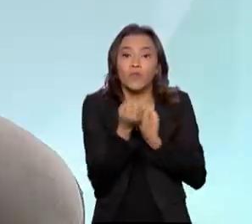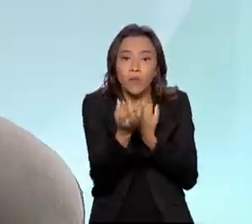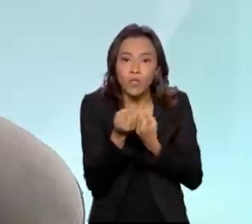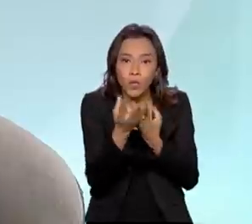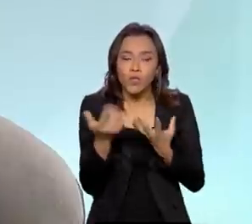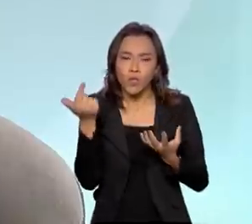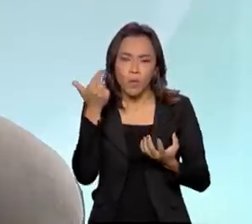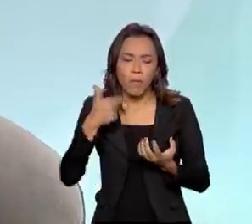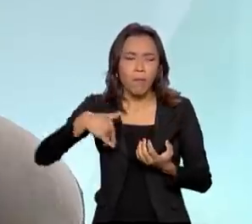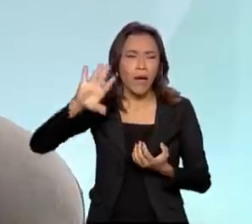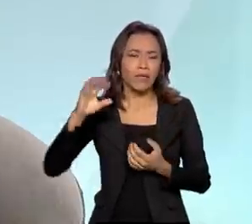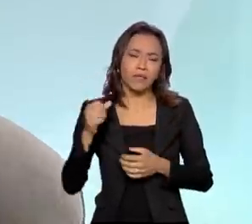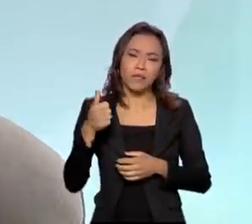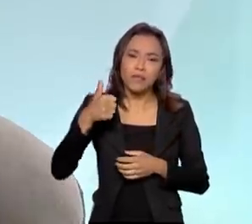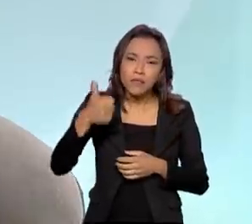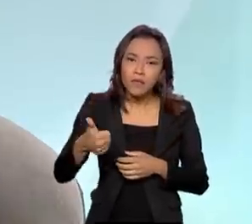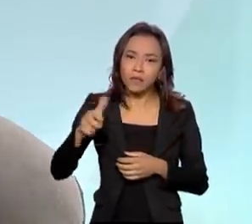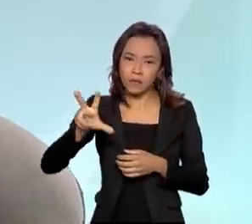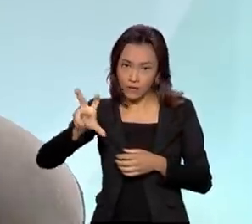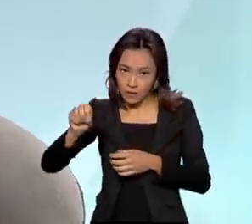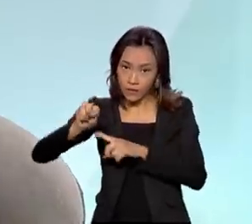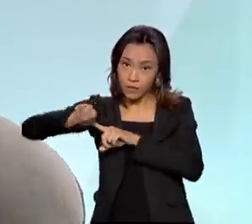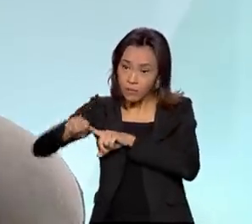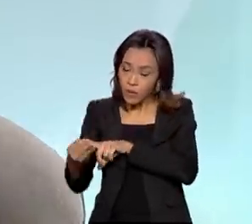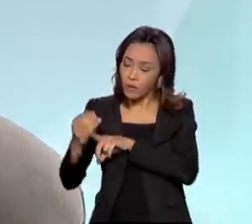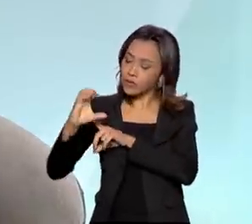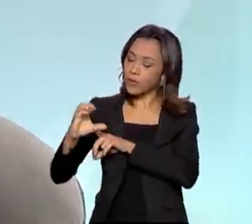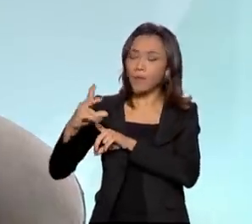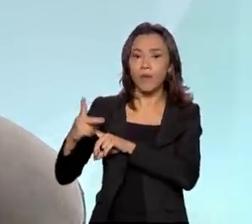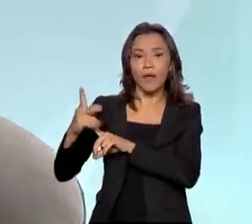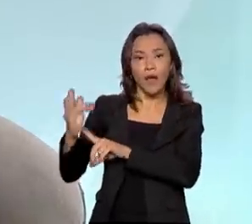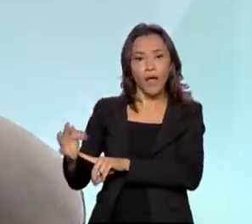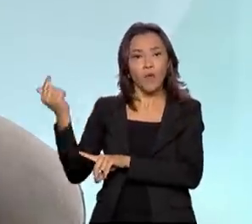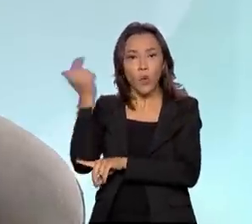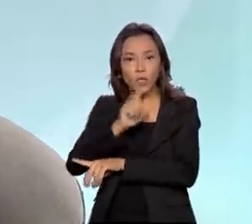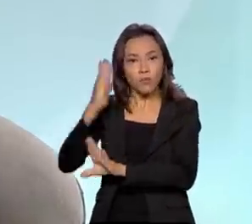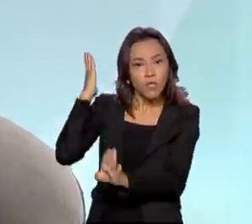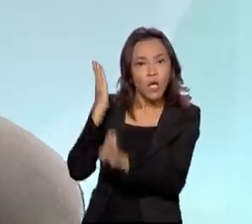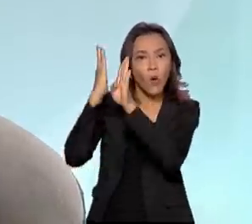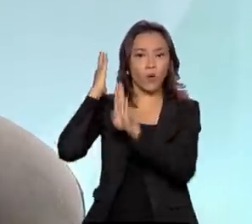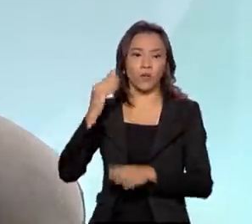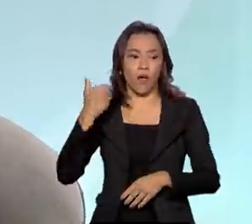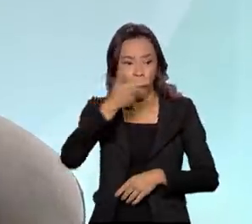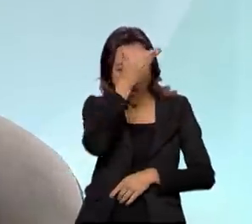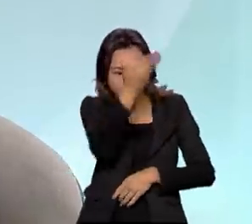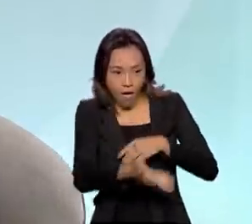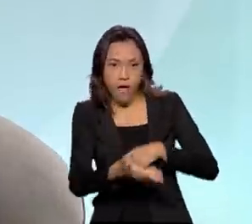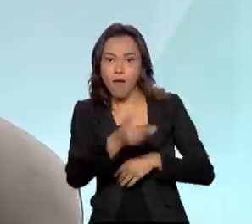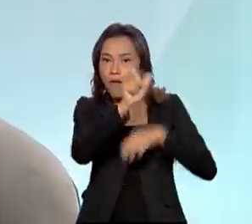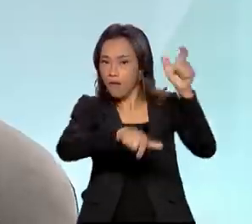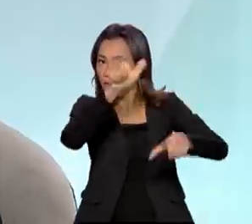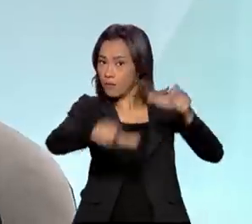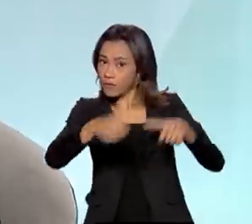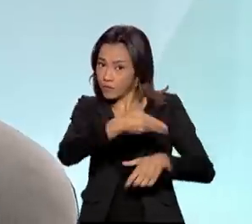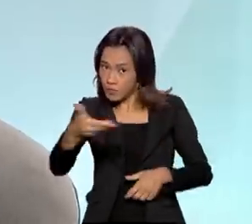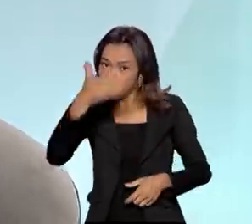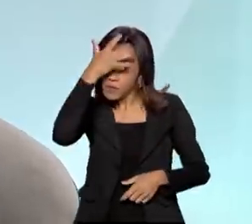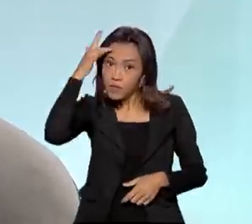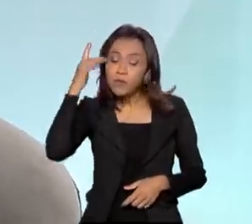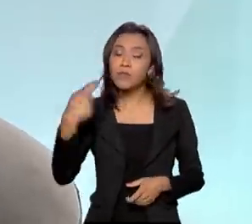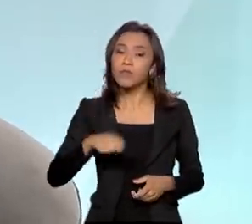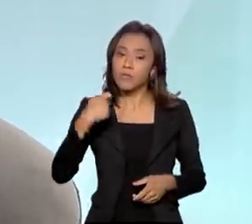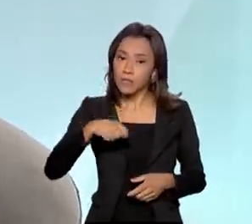150 milhões de CPF para poder chegar, justamente, a esses brasileiros que, de fato, necessitavam mais